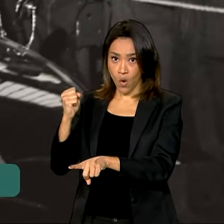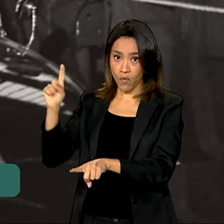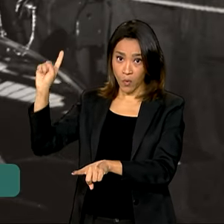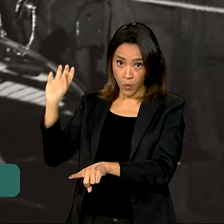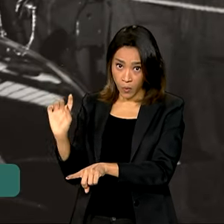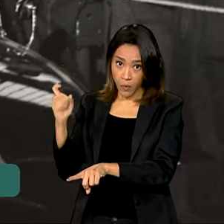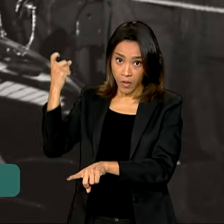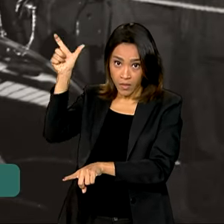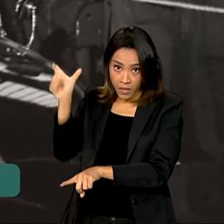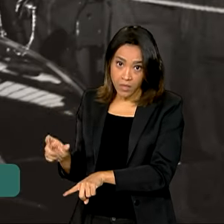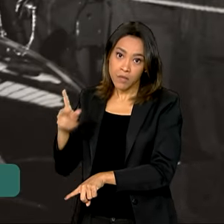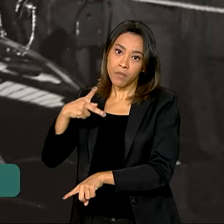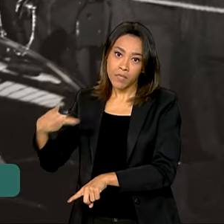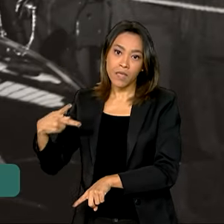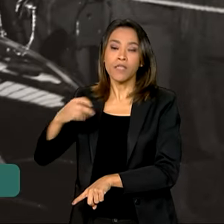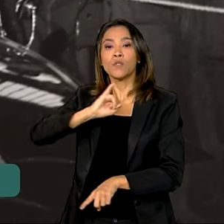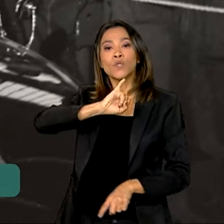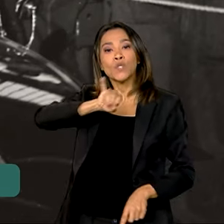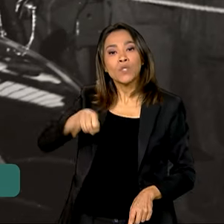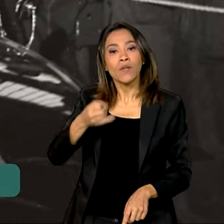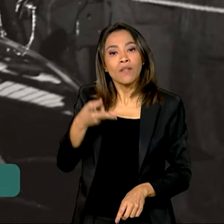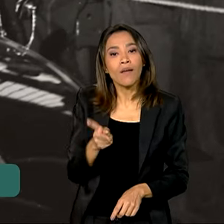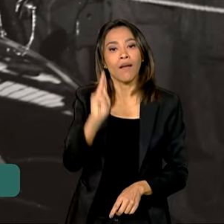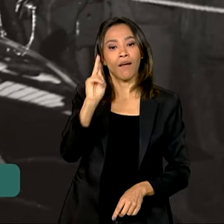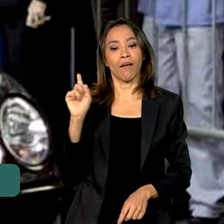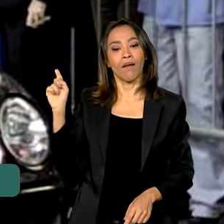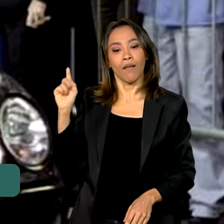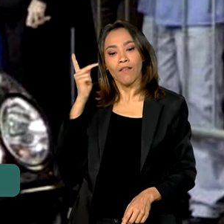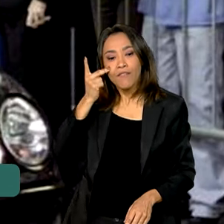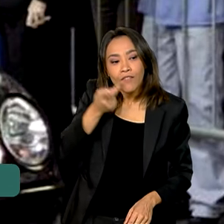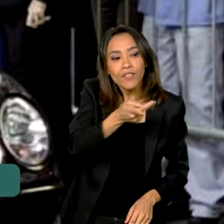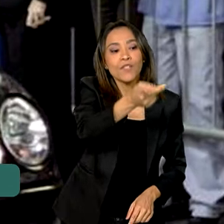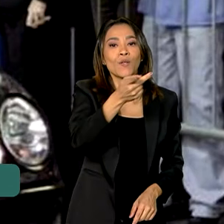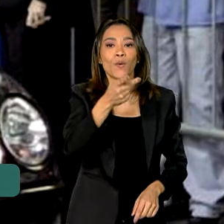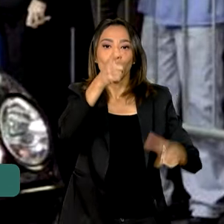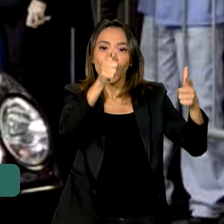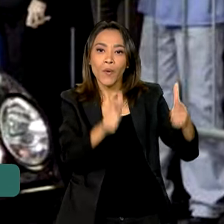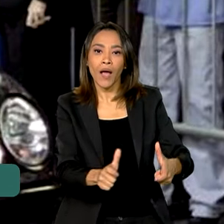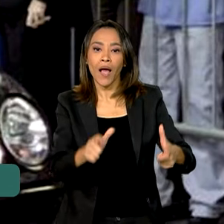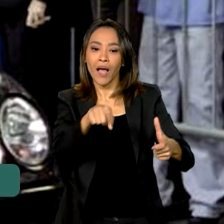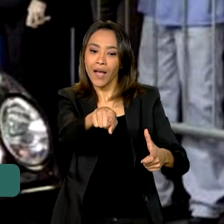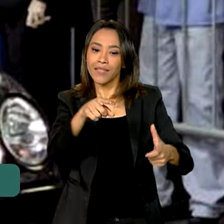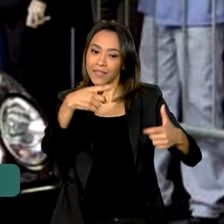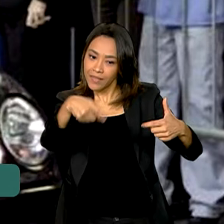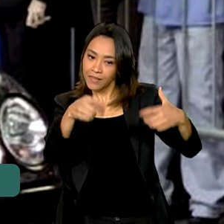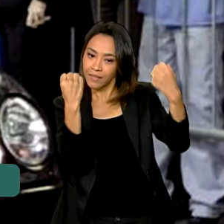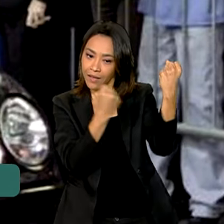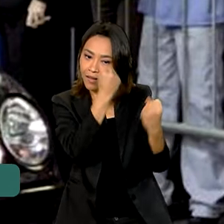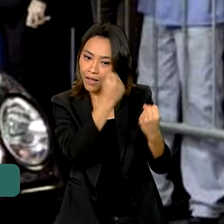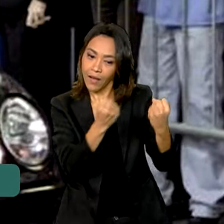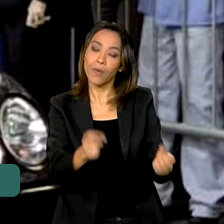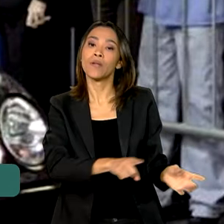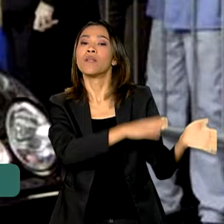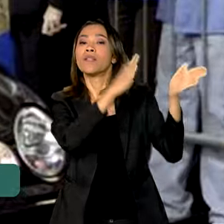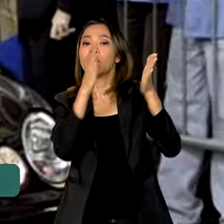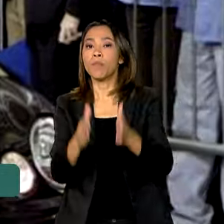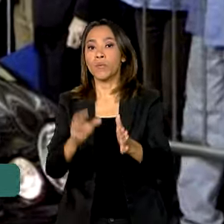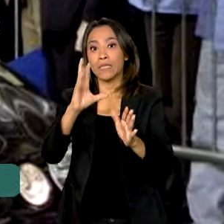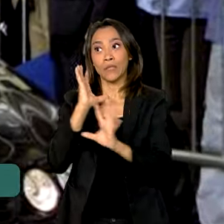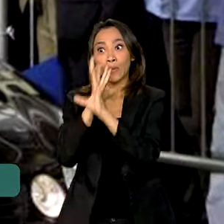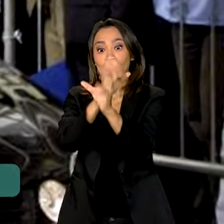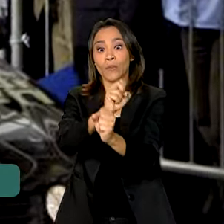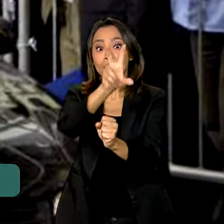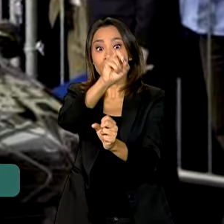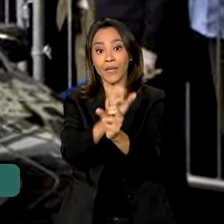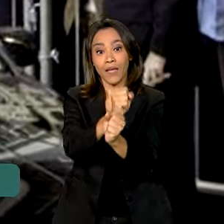República, Juscelino Kubitschek, visitou o local em um fusca conversível. Em 2003, quando a Volks fez 50 anos